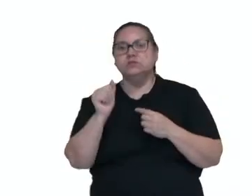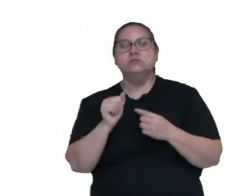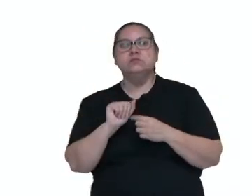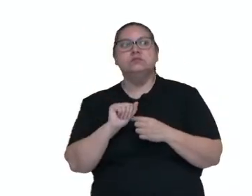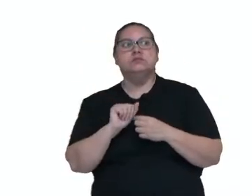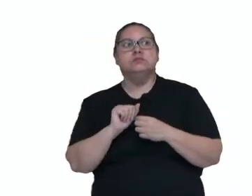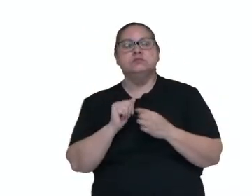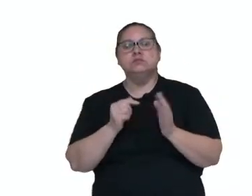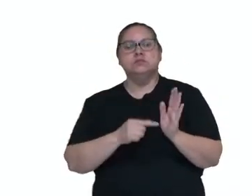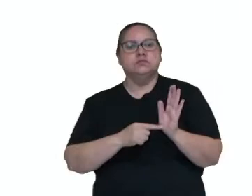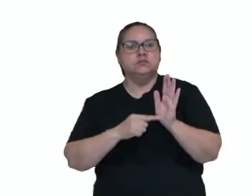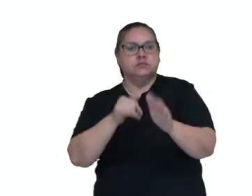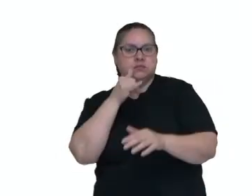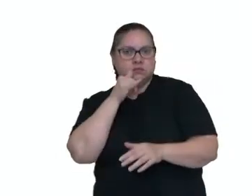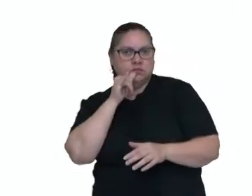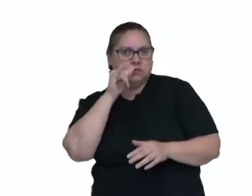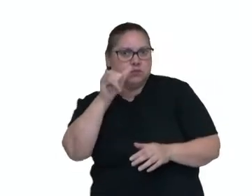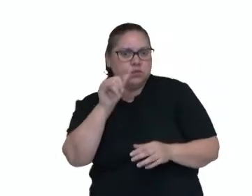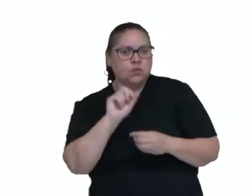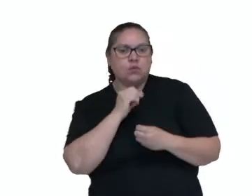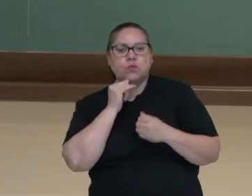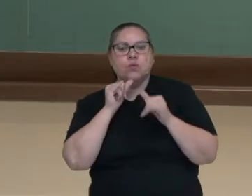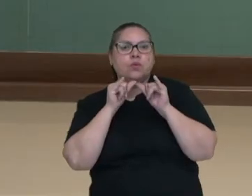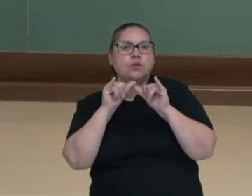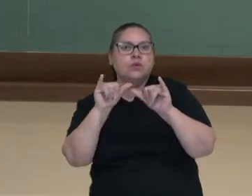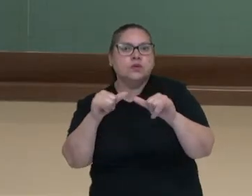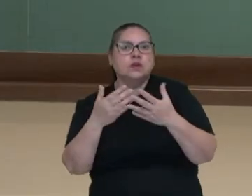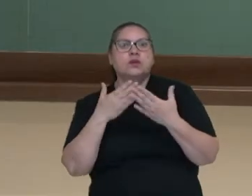de passar a informação, de comunicar.